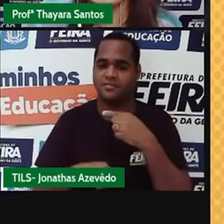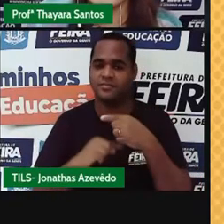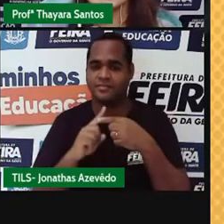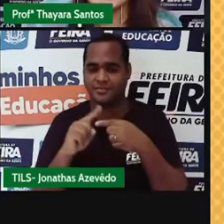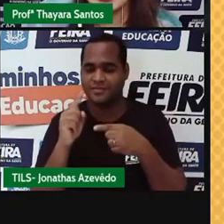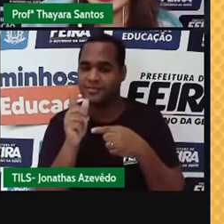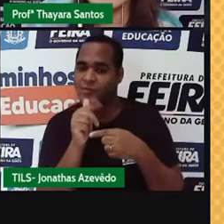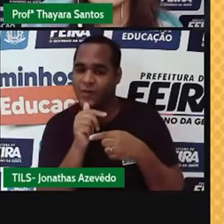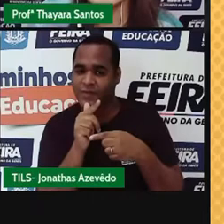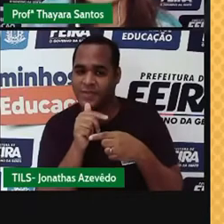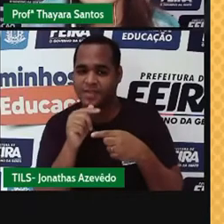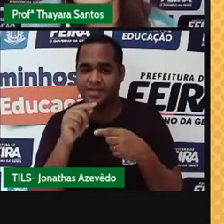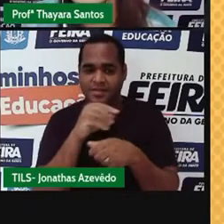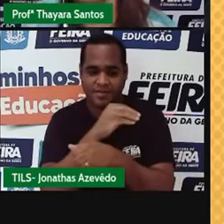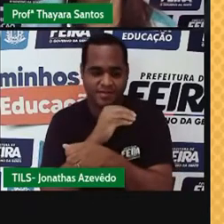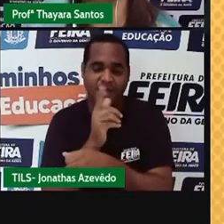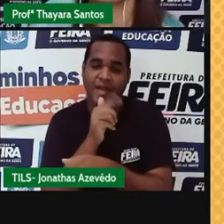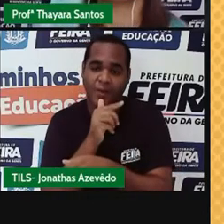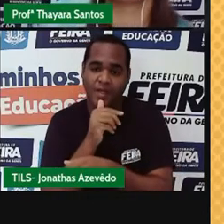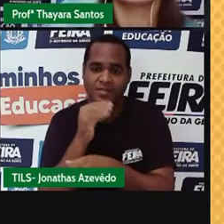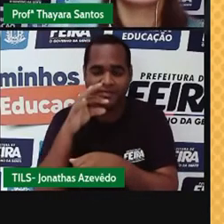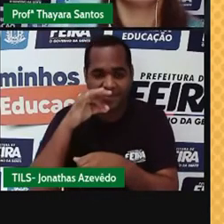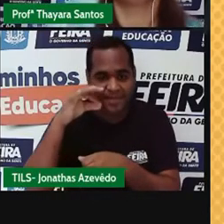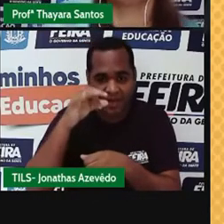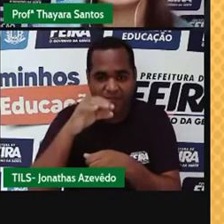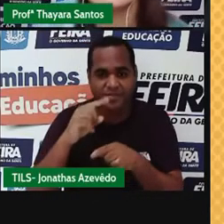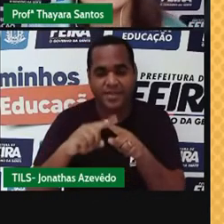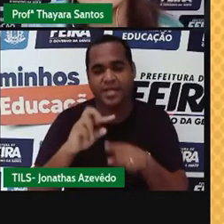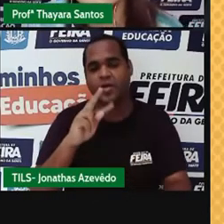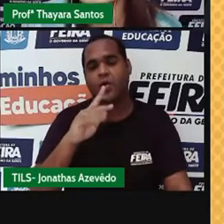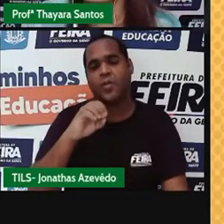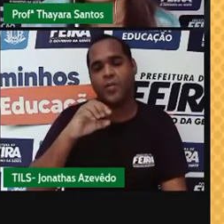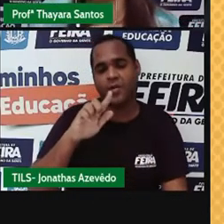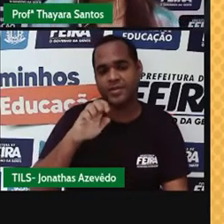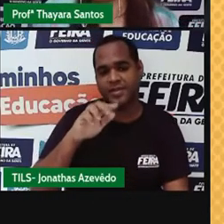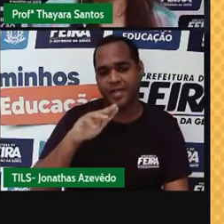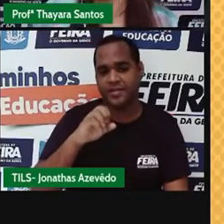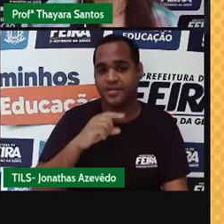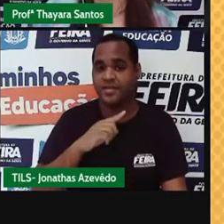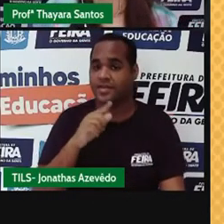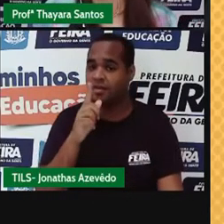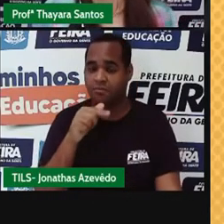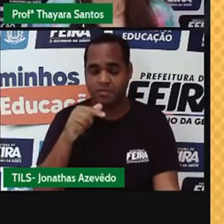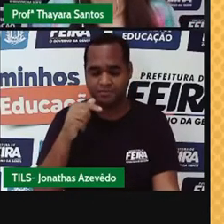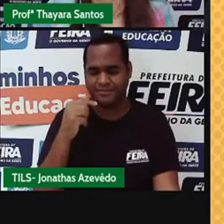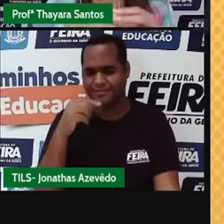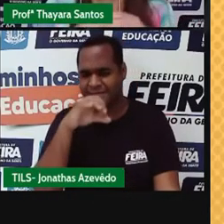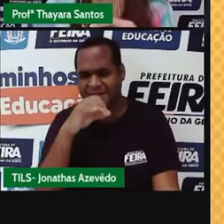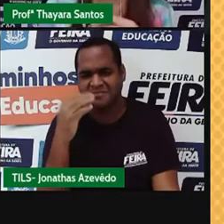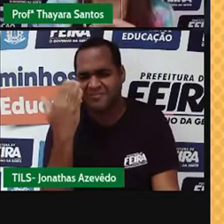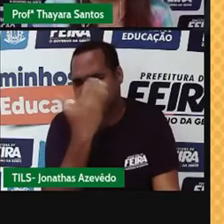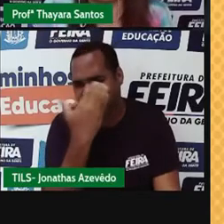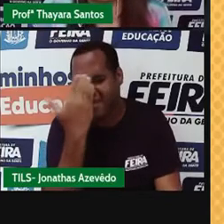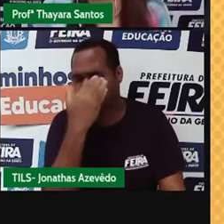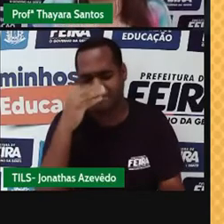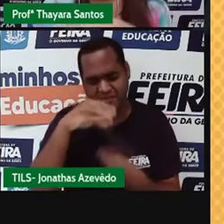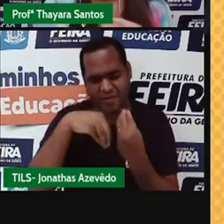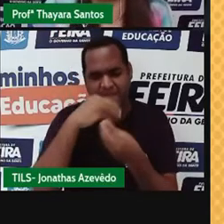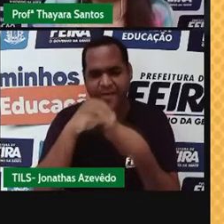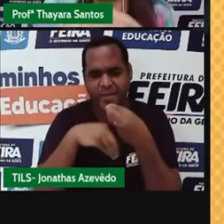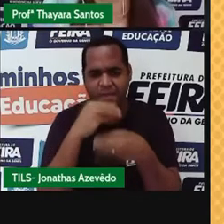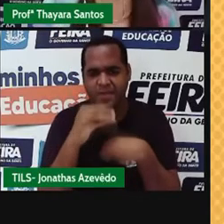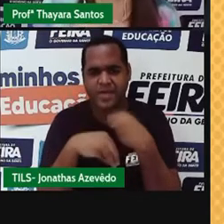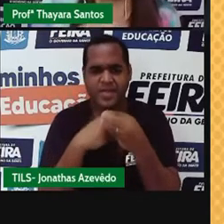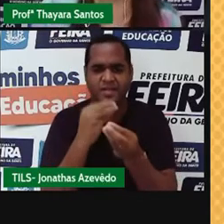do exemplo dois, que é água mais sal, a gente tem uma mistura homogênea, porque a gente bota o sal aqui dentro e ele fica tão juntinho com a água,